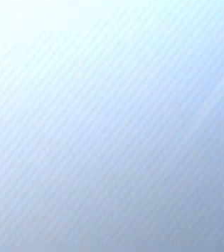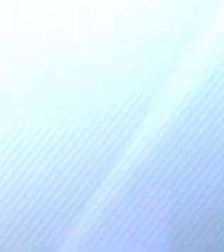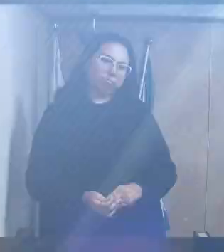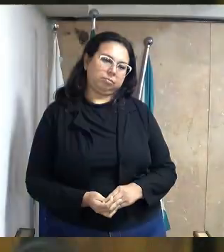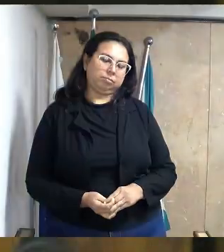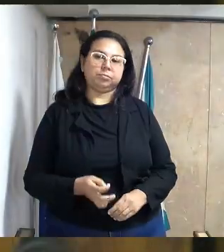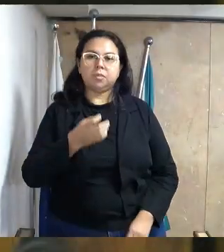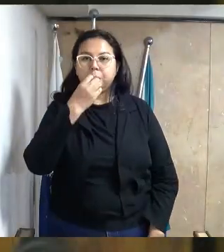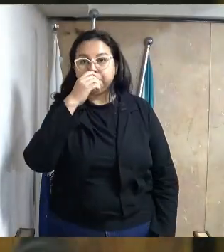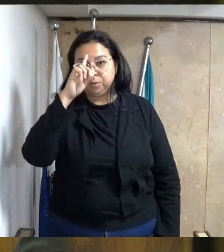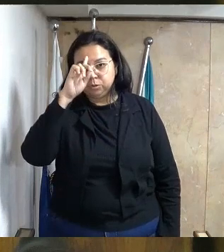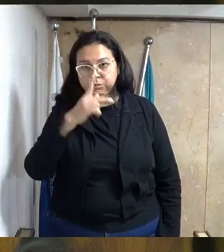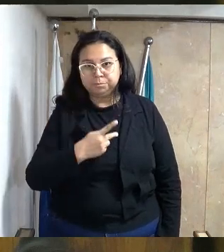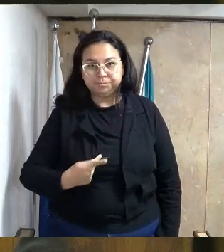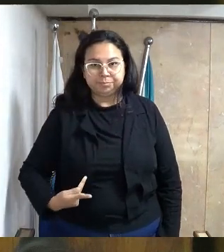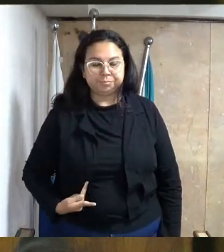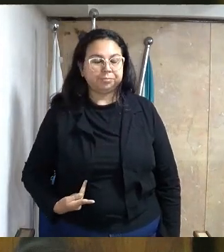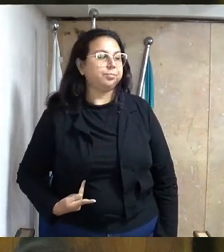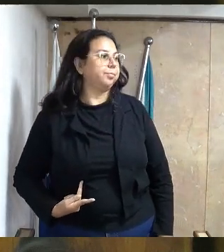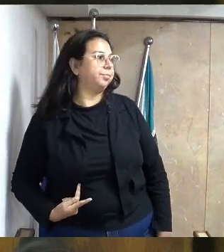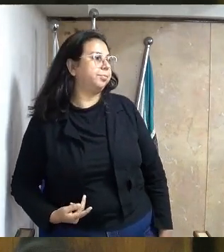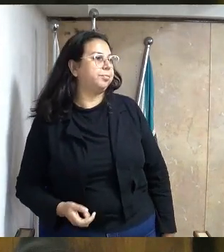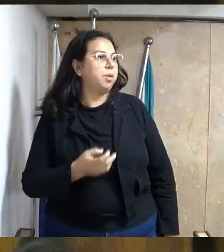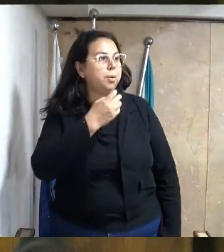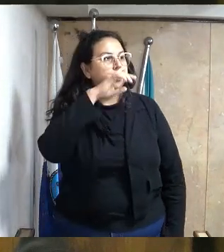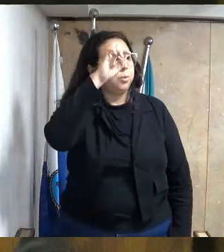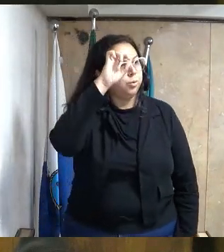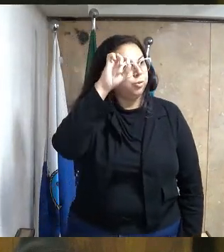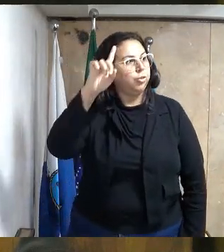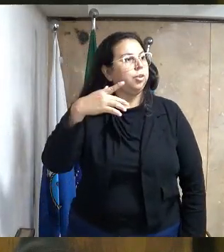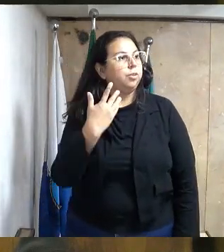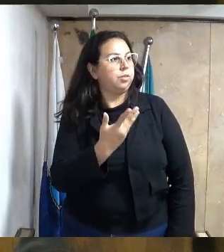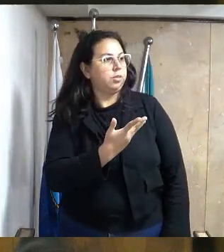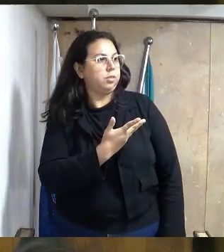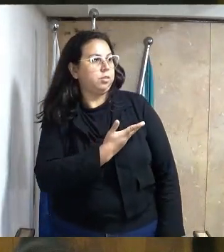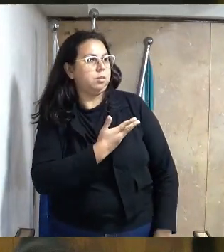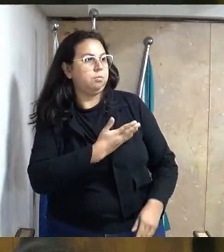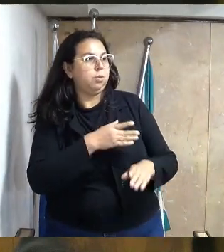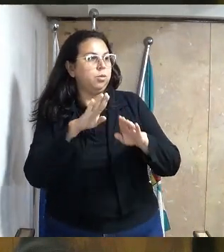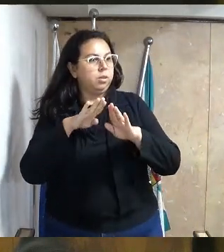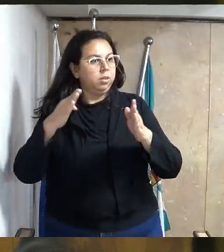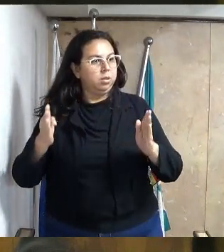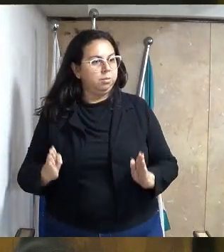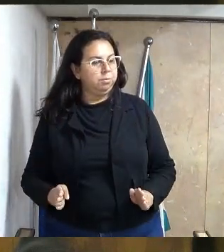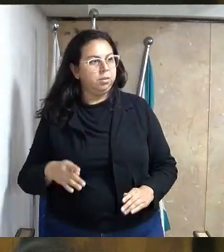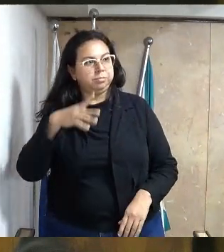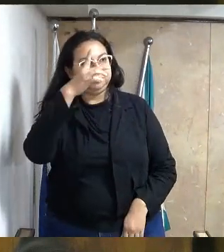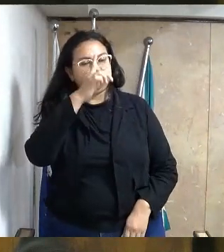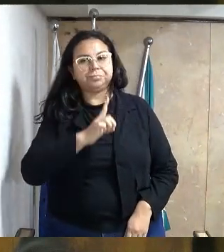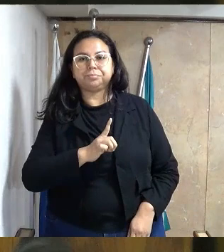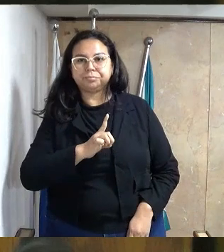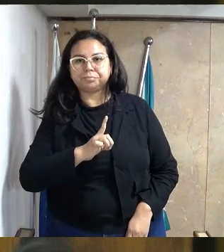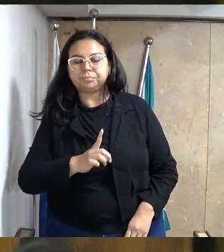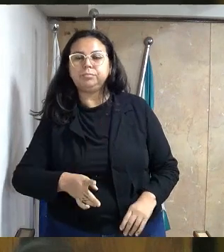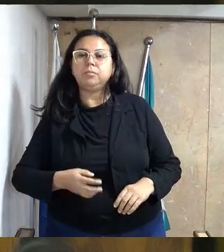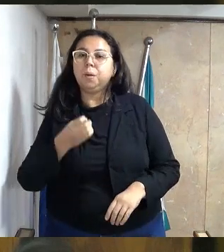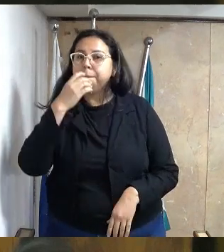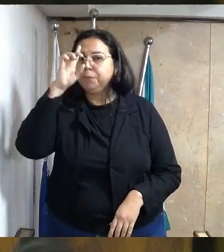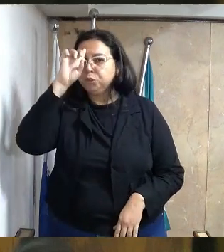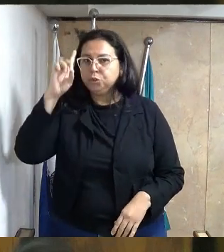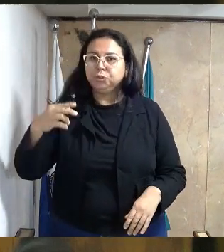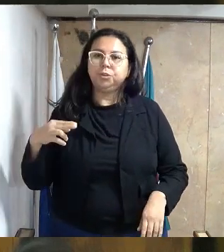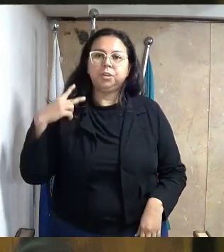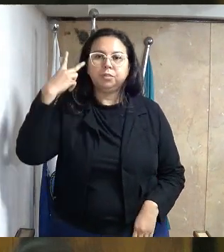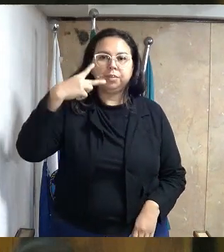Bom dia, presidente. Bom dia aos componentes da mesa diretora. Bom dia aos